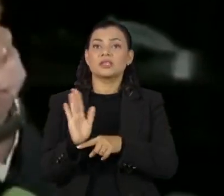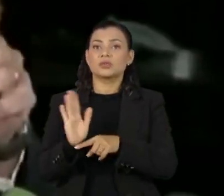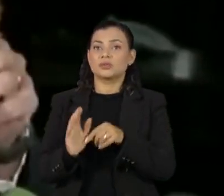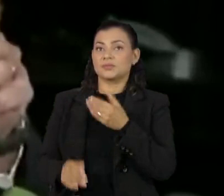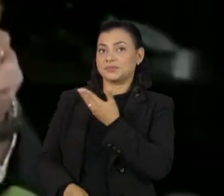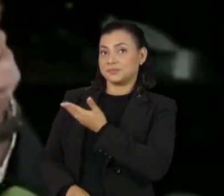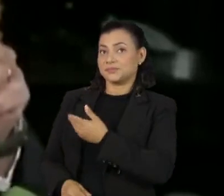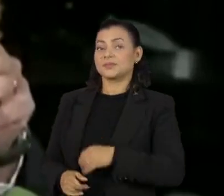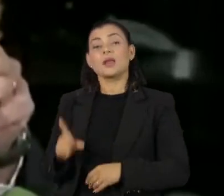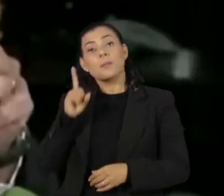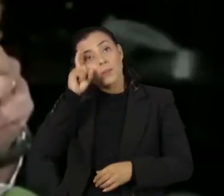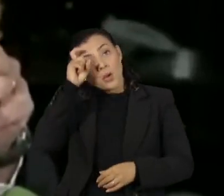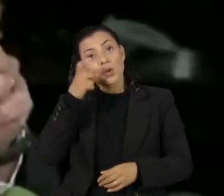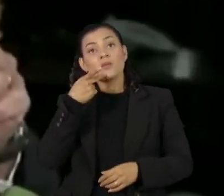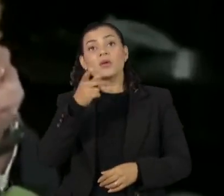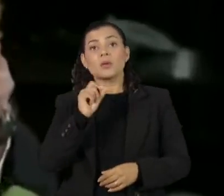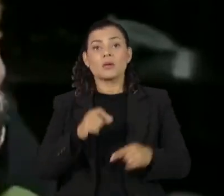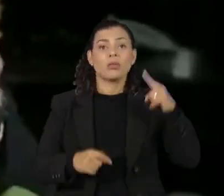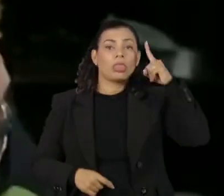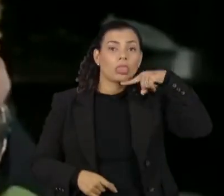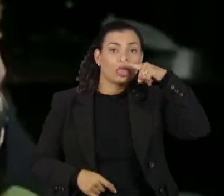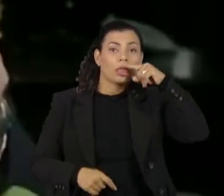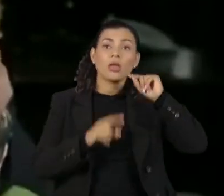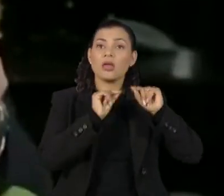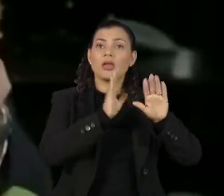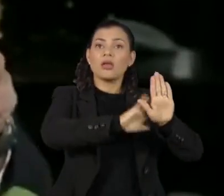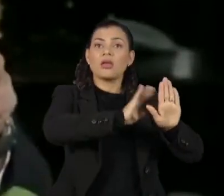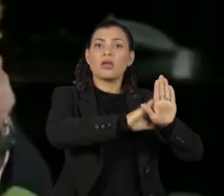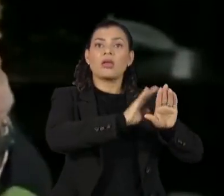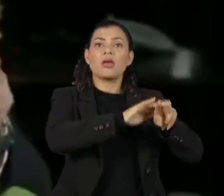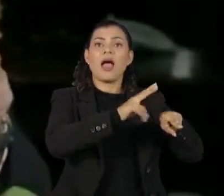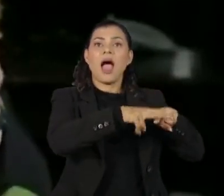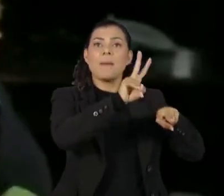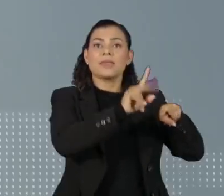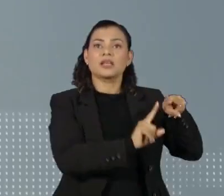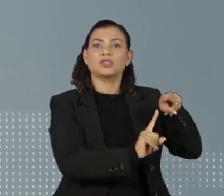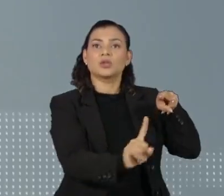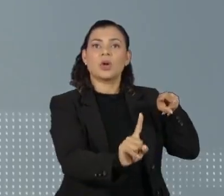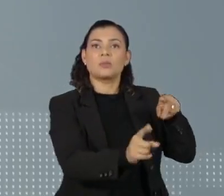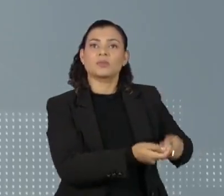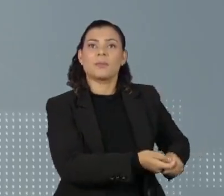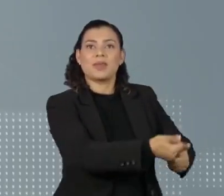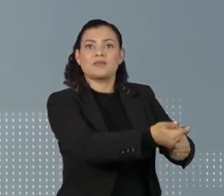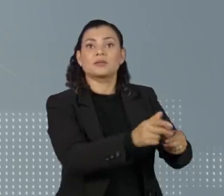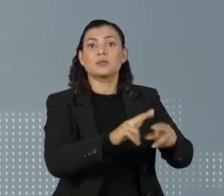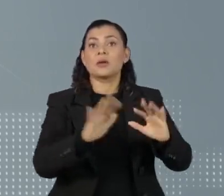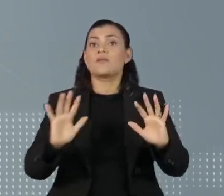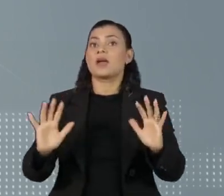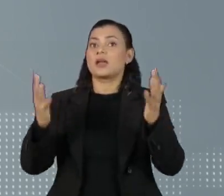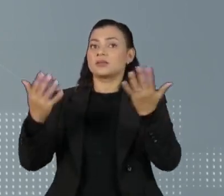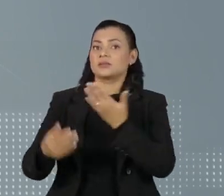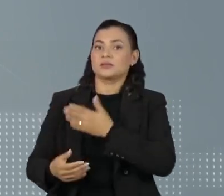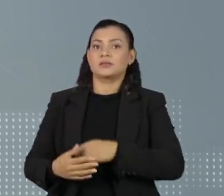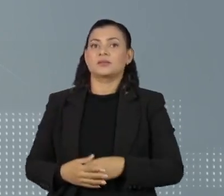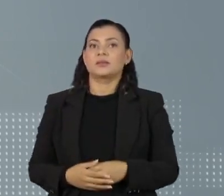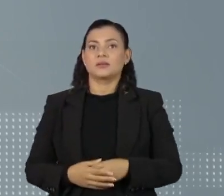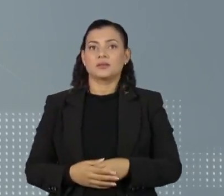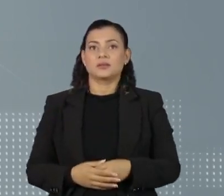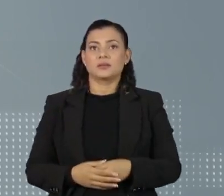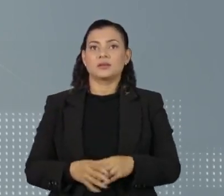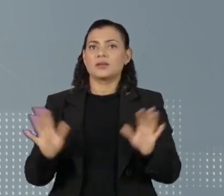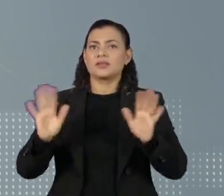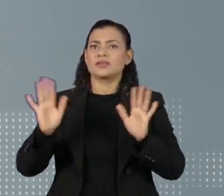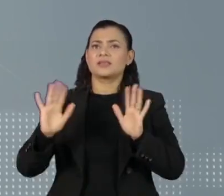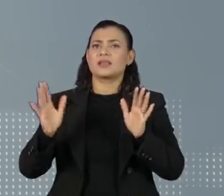Sérgio Moro sugere que Gilmar Mendes venderia habeas corpus. A frase foi dita durante uma festa. Não, isso é fiança,